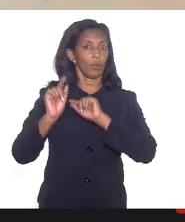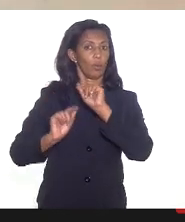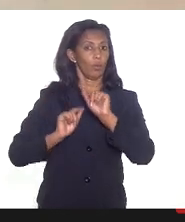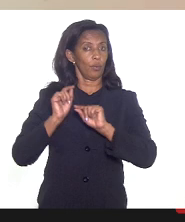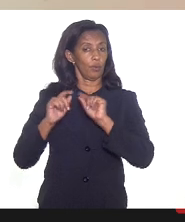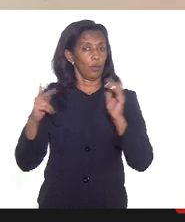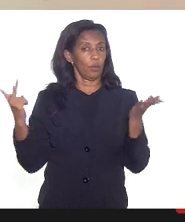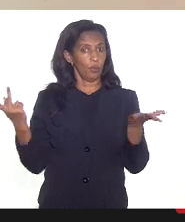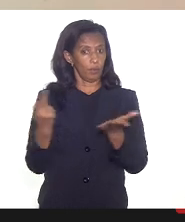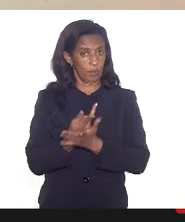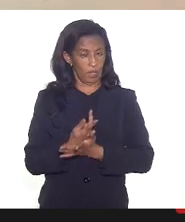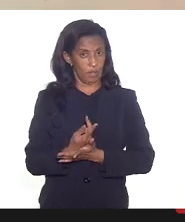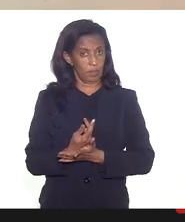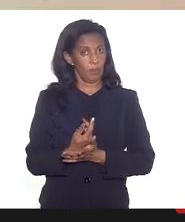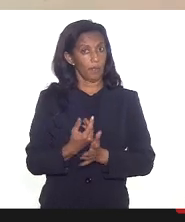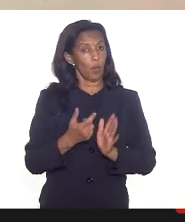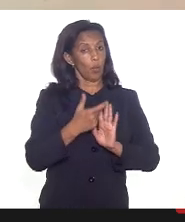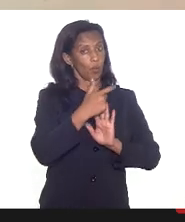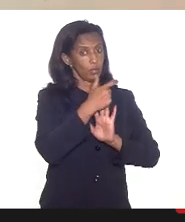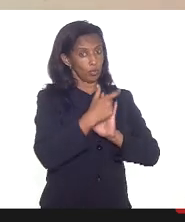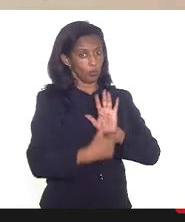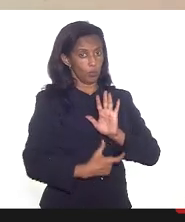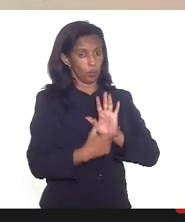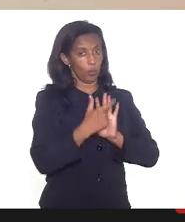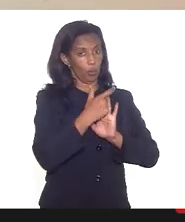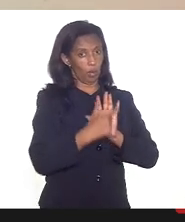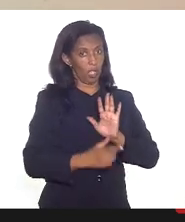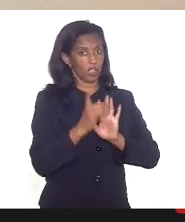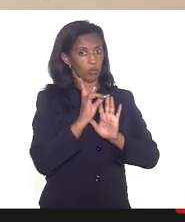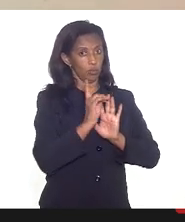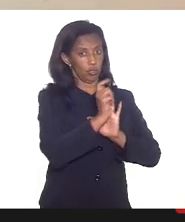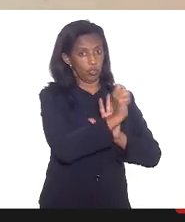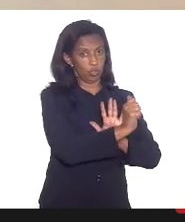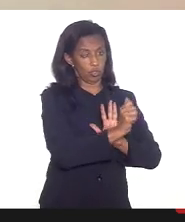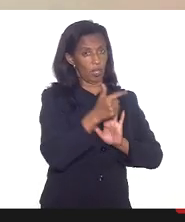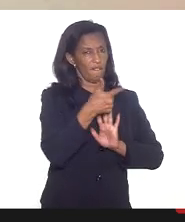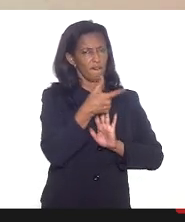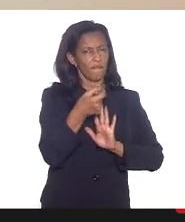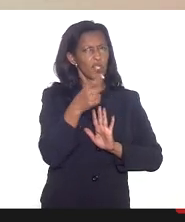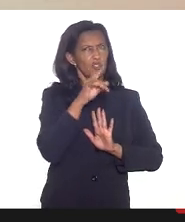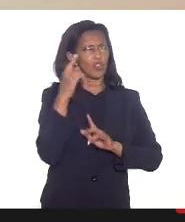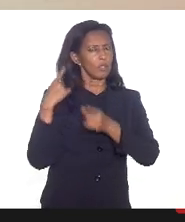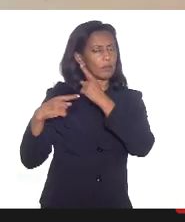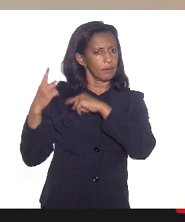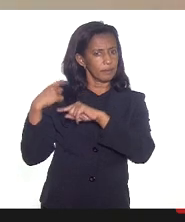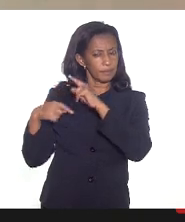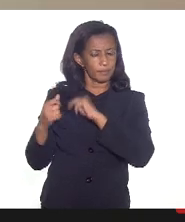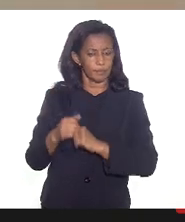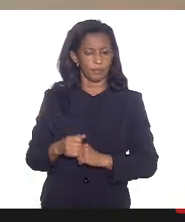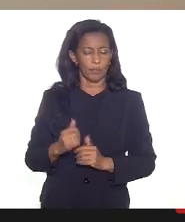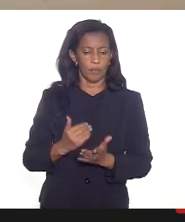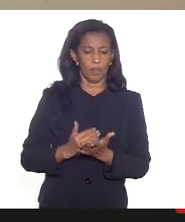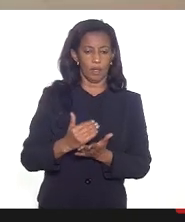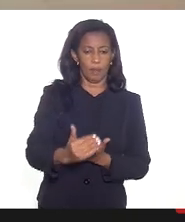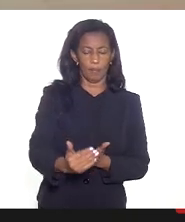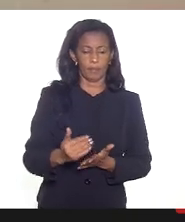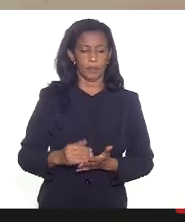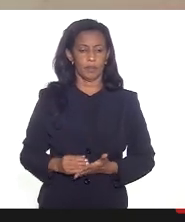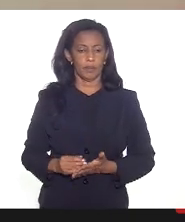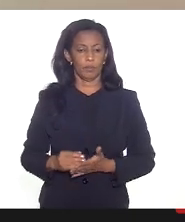quando a gente colocou no nosso calendário uns 20 dias atrás que nós colocamos a princípio